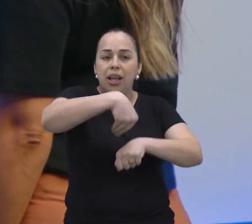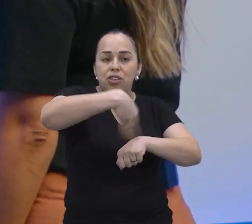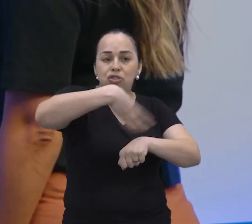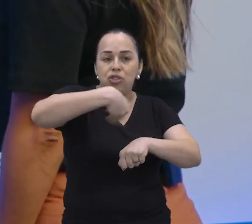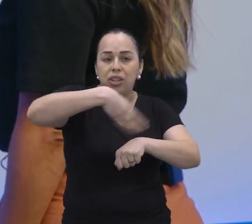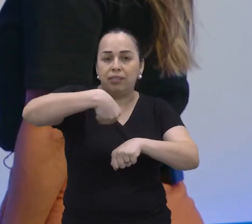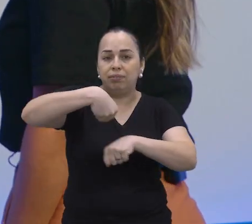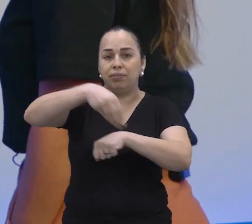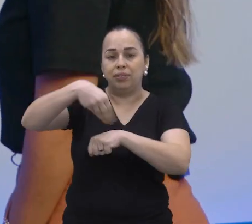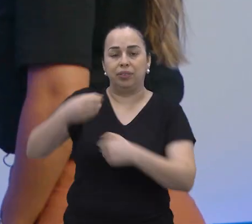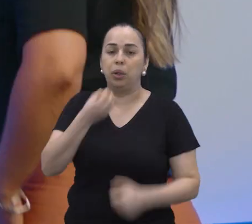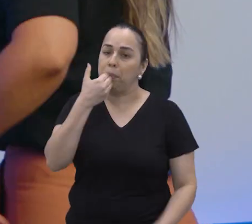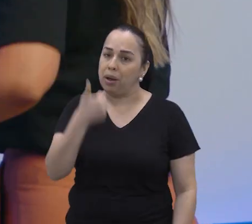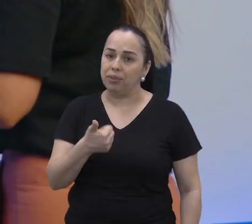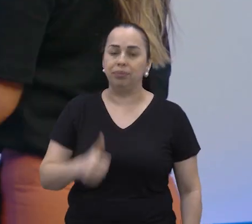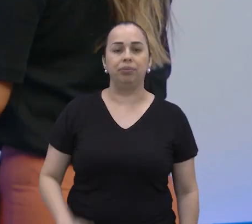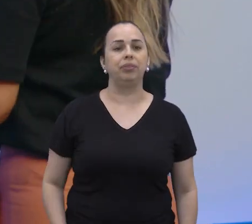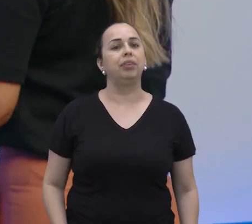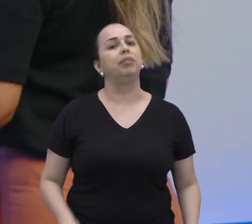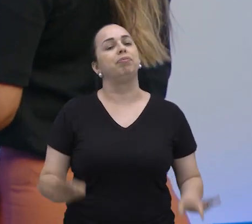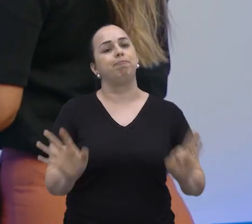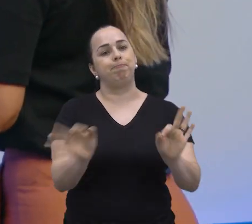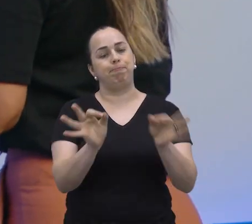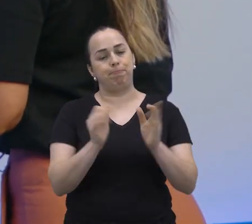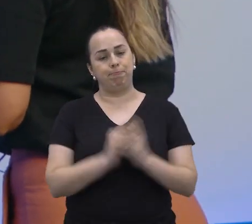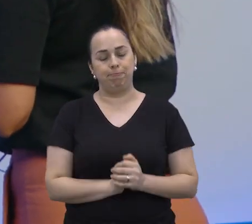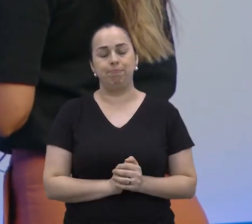trazer dicas para a gente. Boa tarde, Fernanda. Tudo bem?